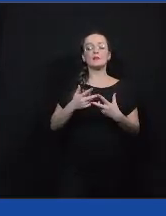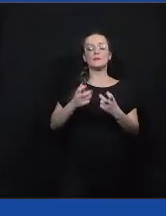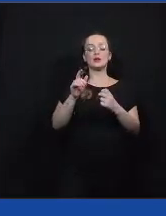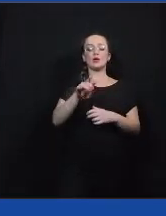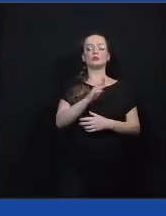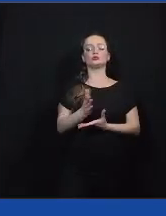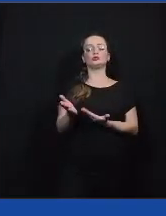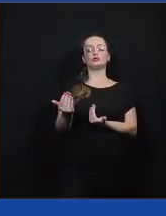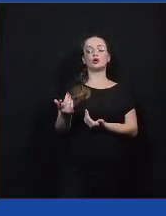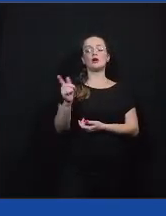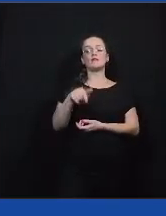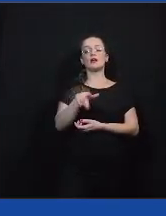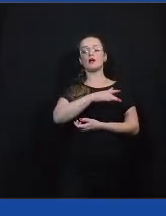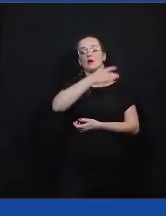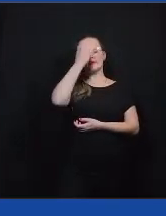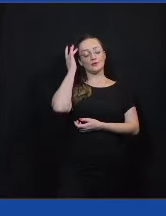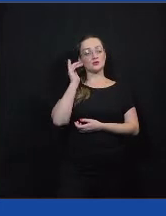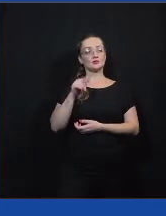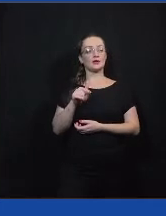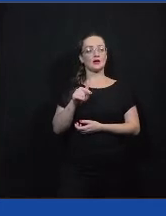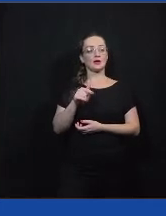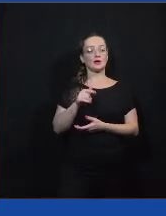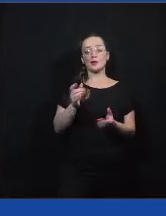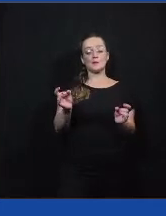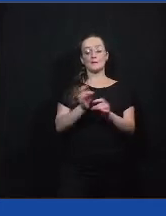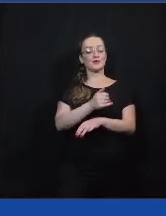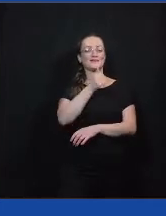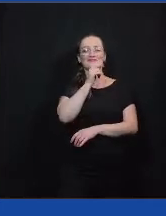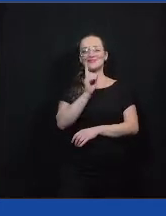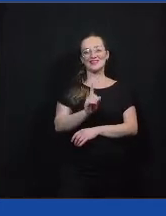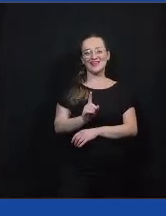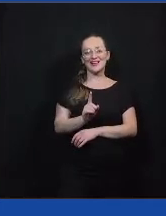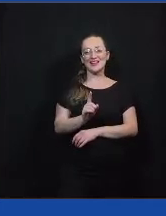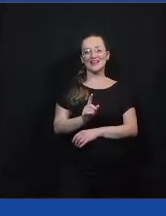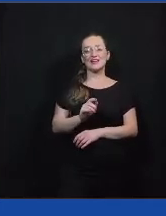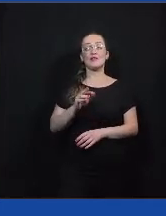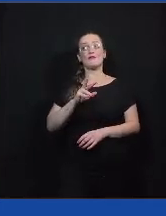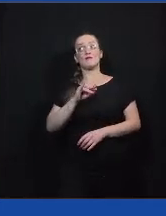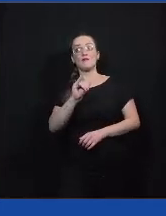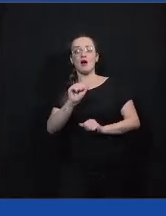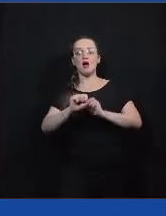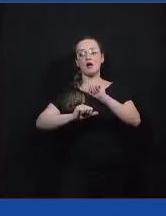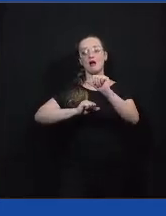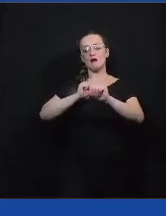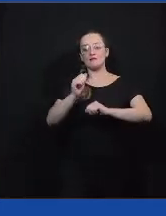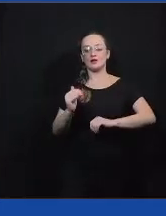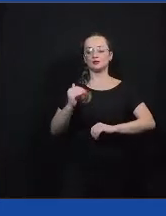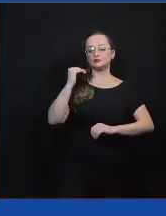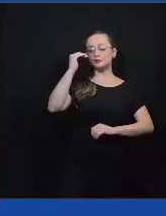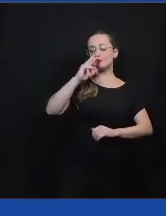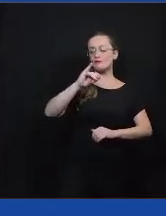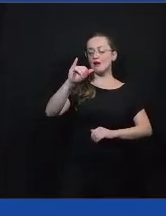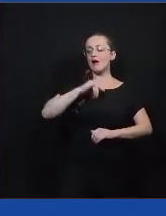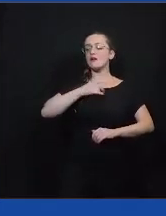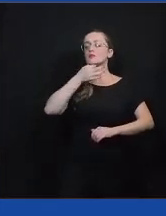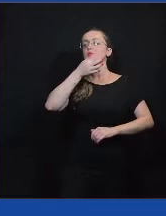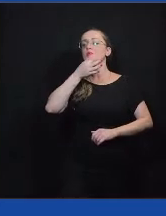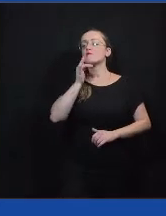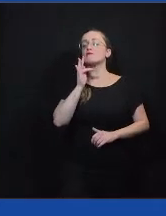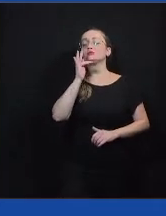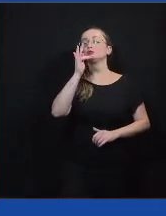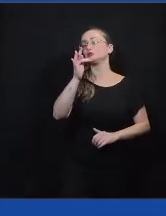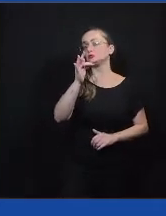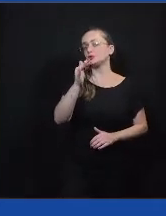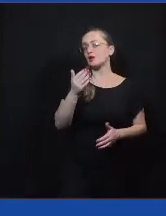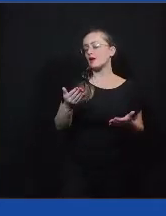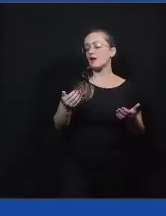um ser inacabado, né? Que ainda vai virar adulto e vai passar a ter opiniões. Enquanto ele